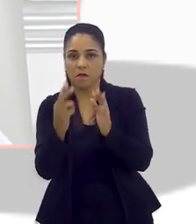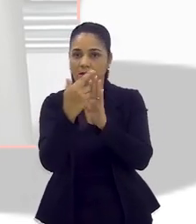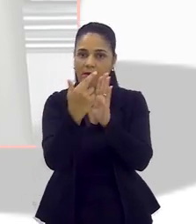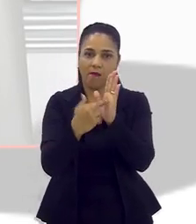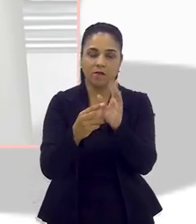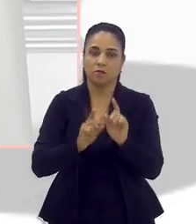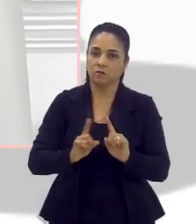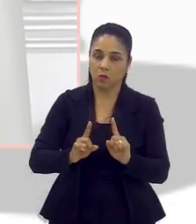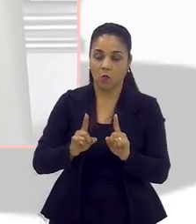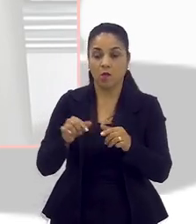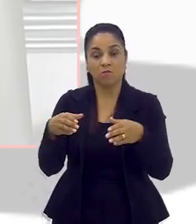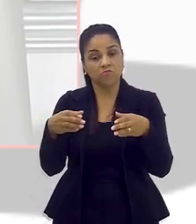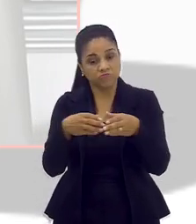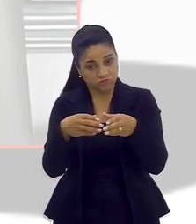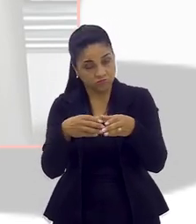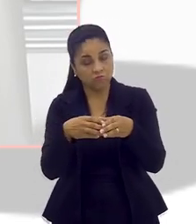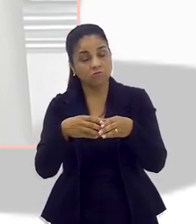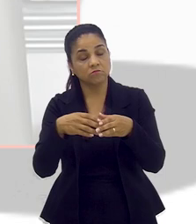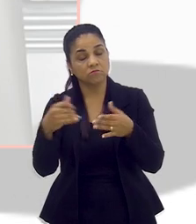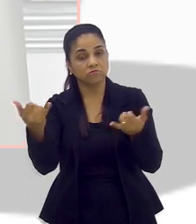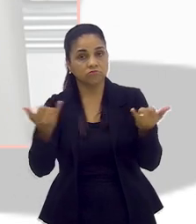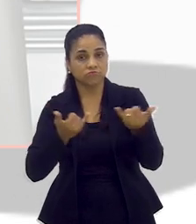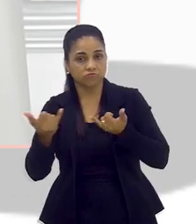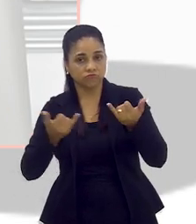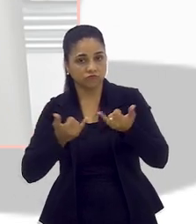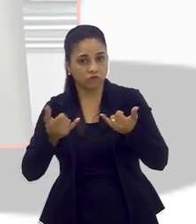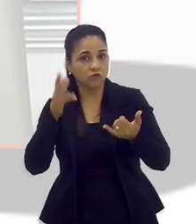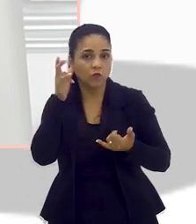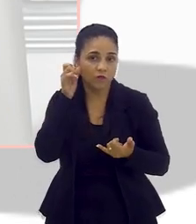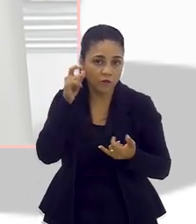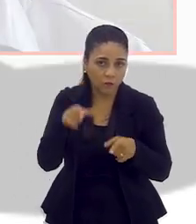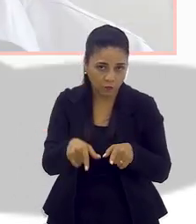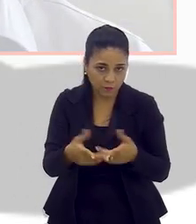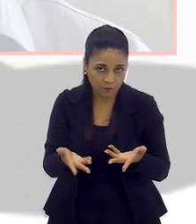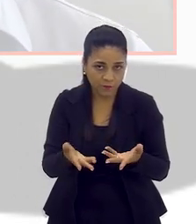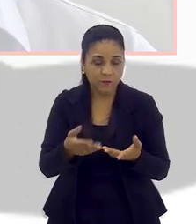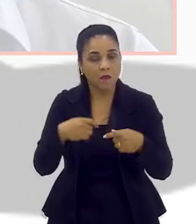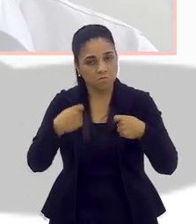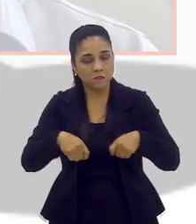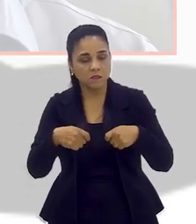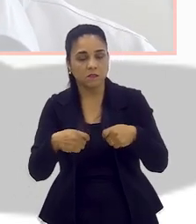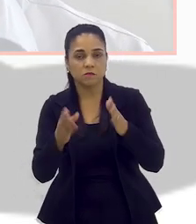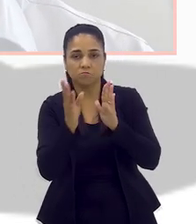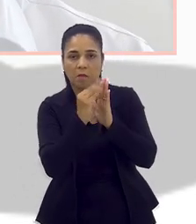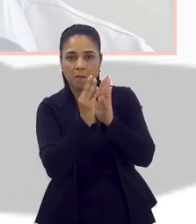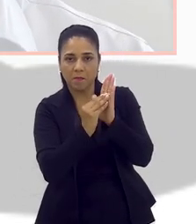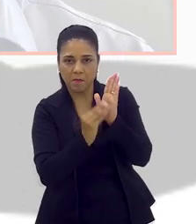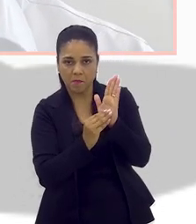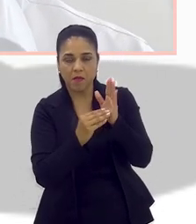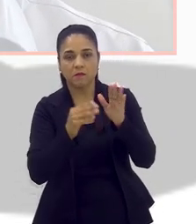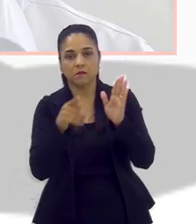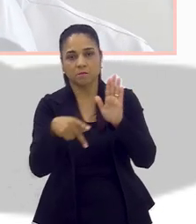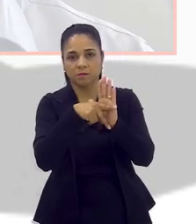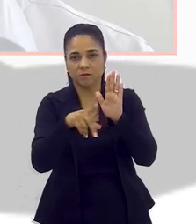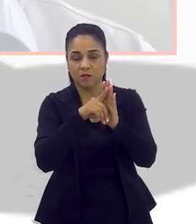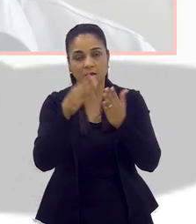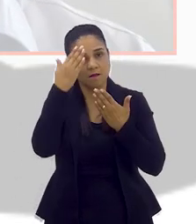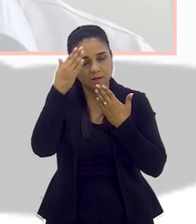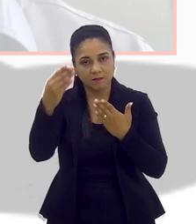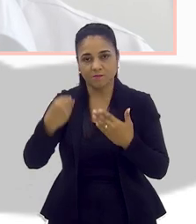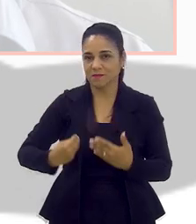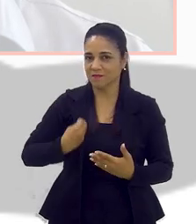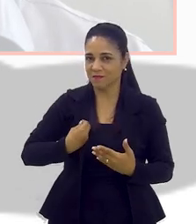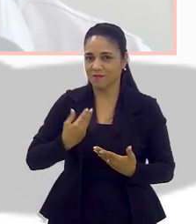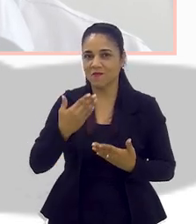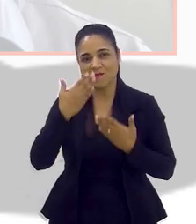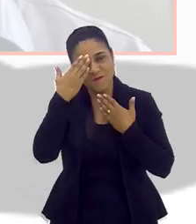deixou por conta de ser uma demanda da classe que a gente ouviu e que a gente acha importante colocar. Está ótimo, deputado. Queria agradecer demais a